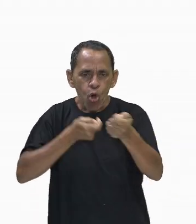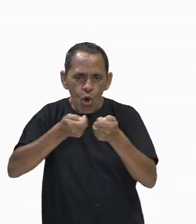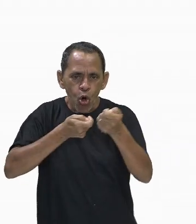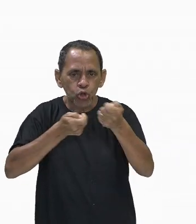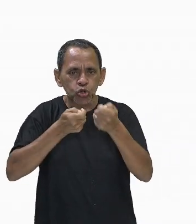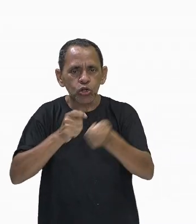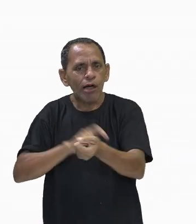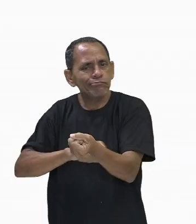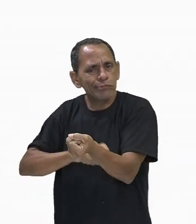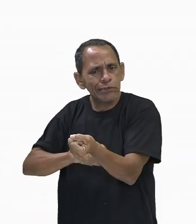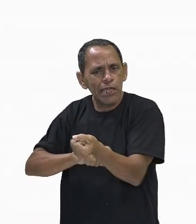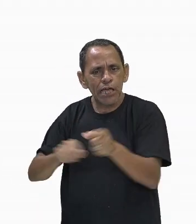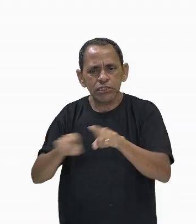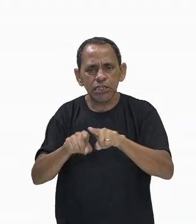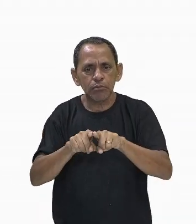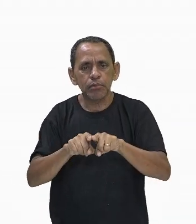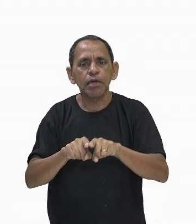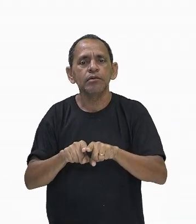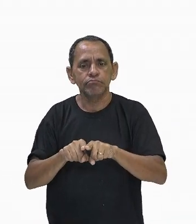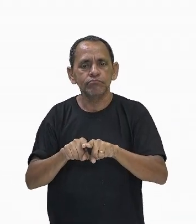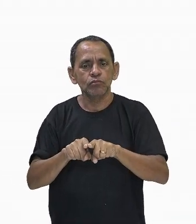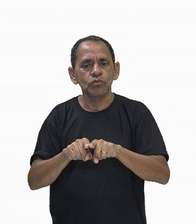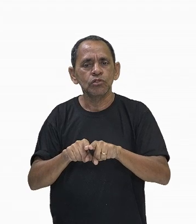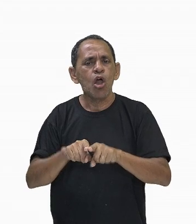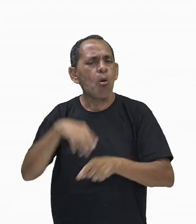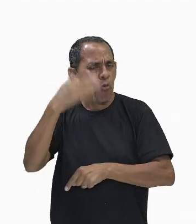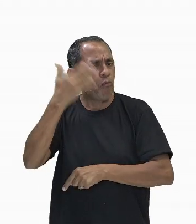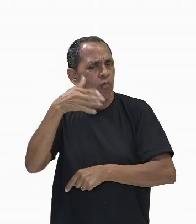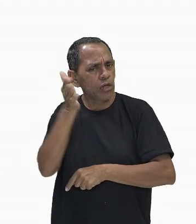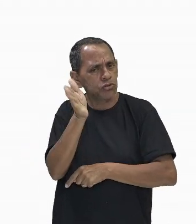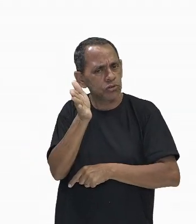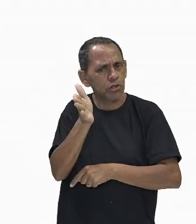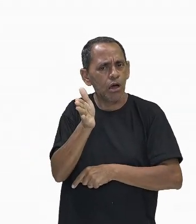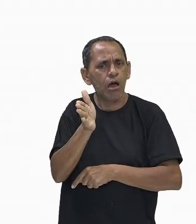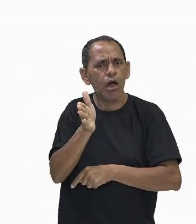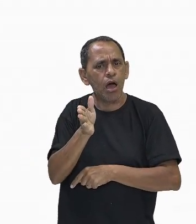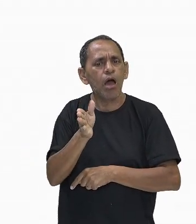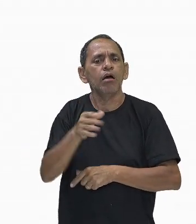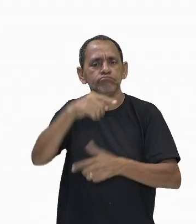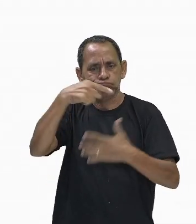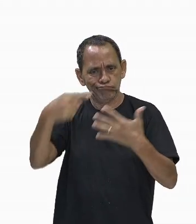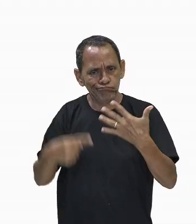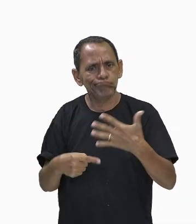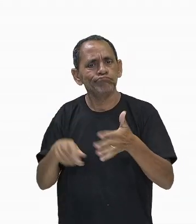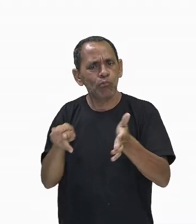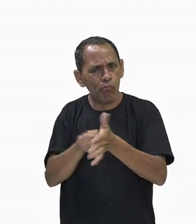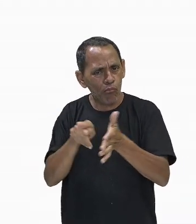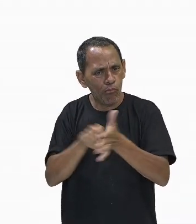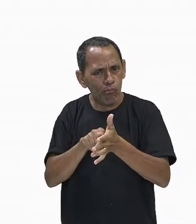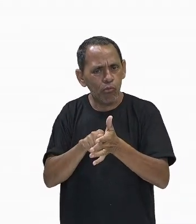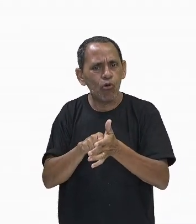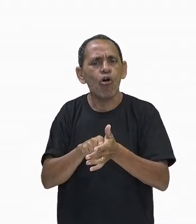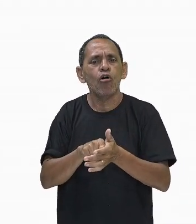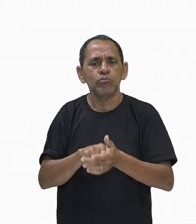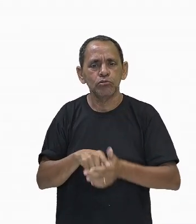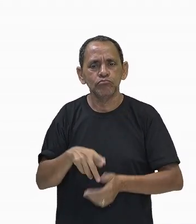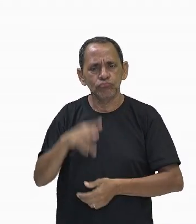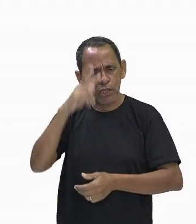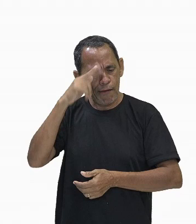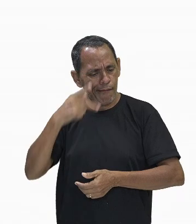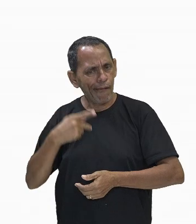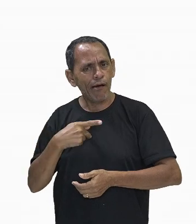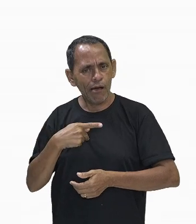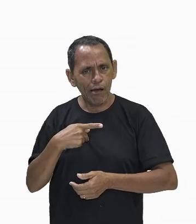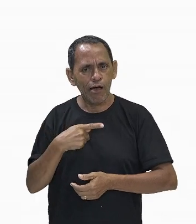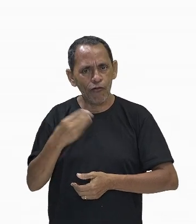que o estresse já está mais do que provado, é um fator que contribui muito para o enfraquecimento